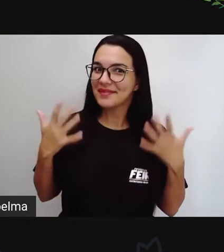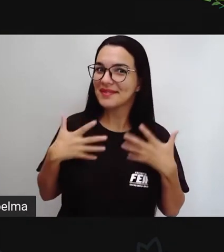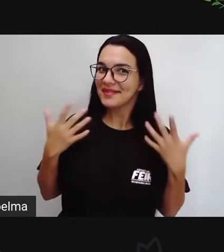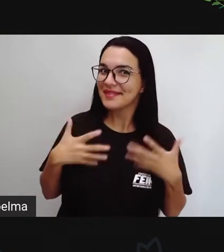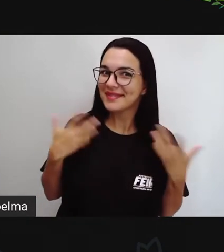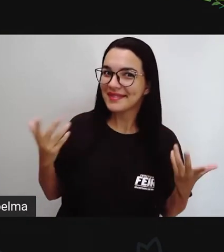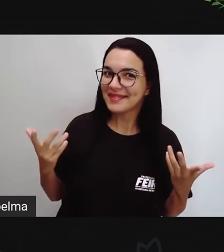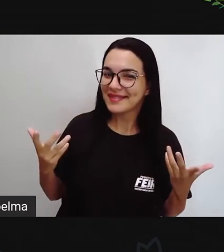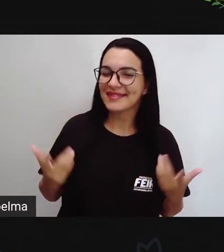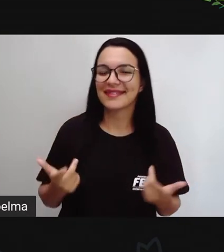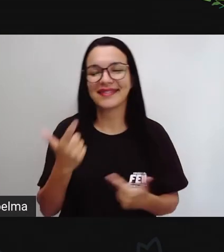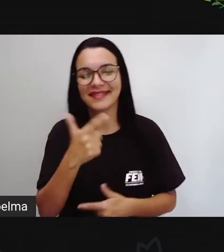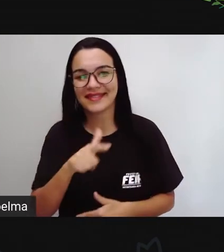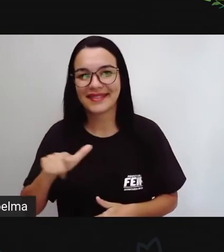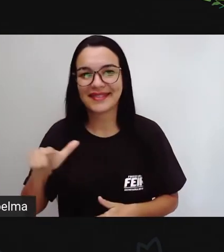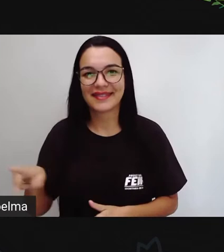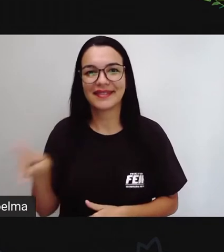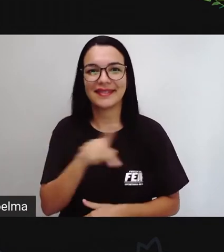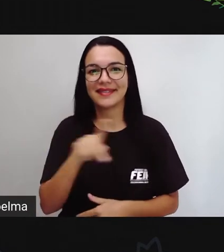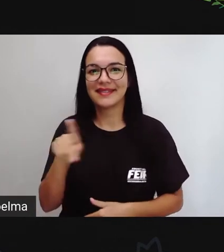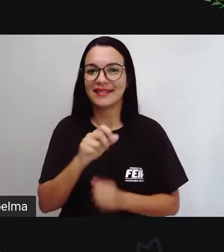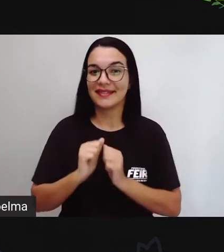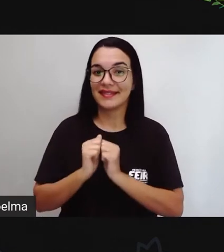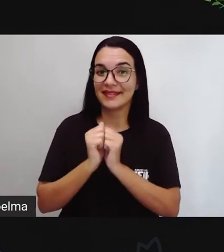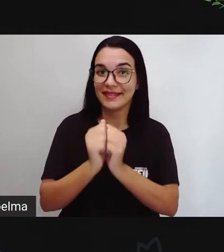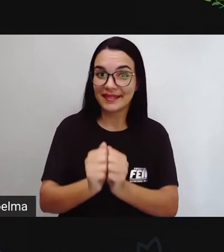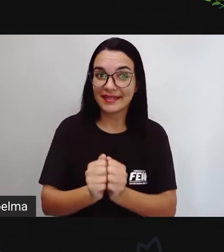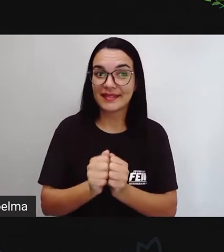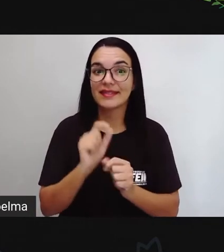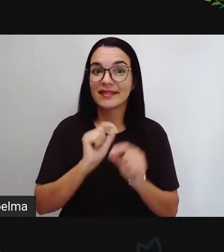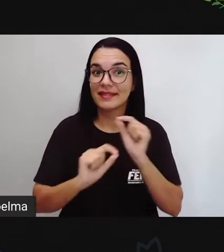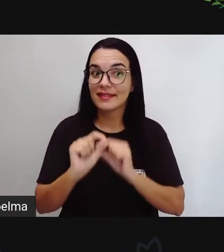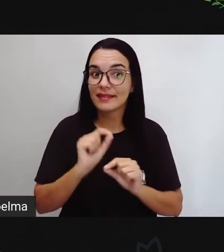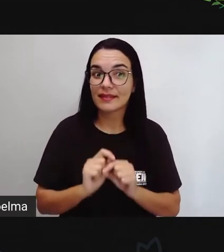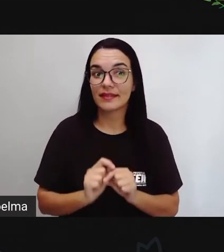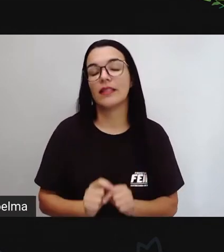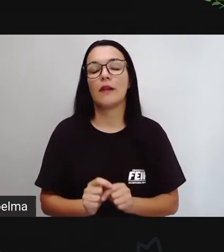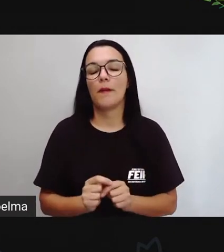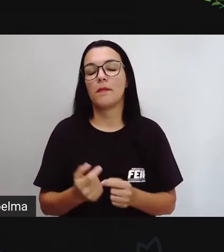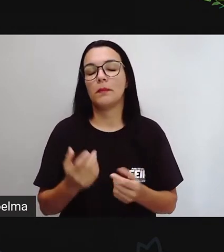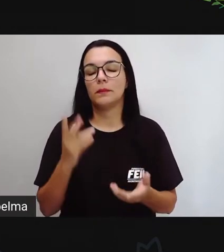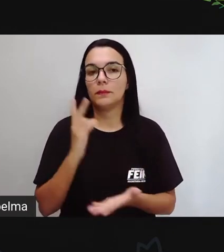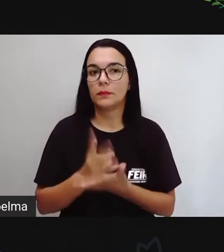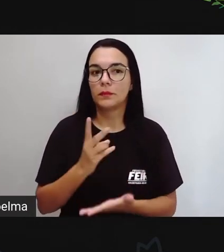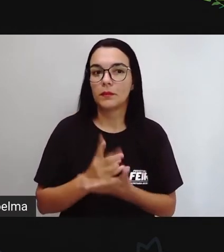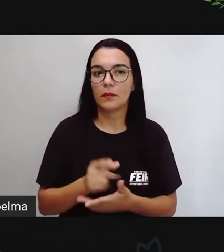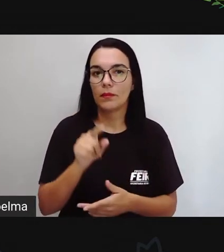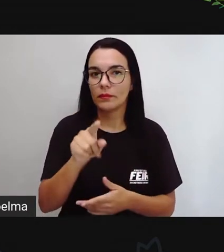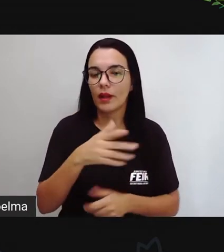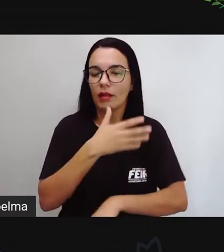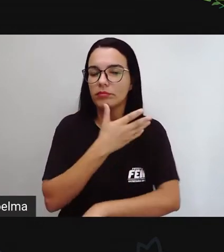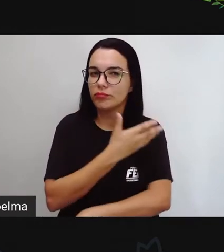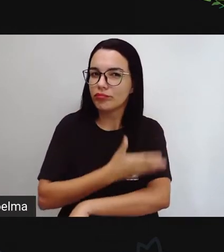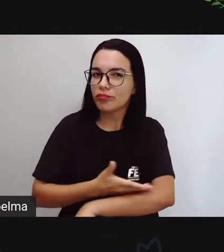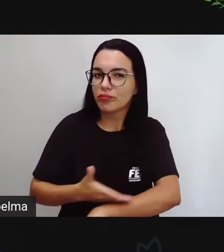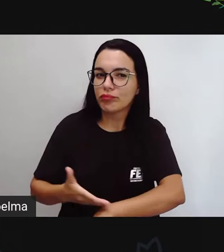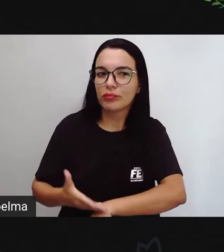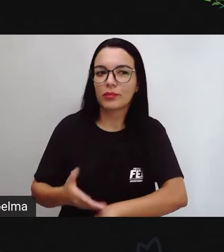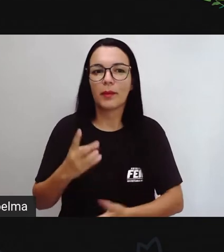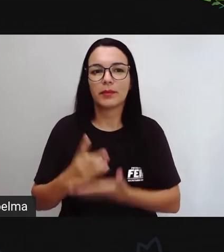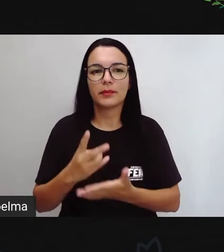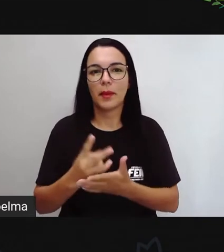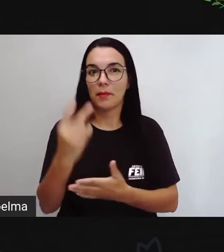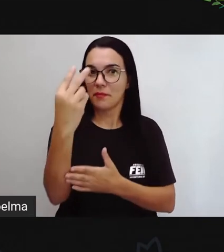Olhem só, novamente a Pró está aqui, não é? Num posicionamento diferente do que vocês estão aí acostumados a me ver,